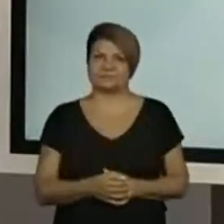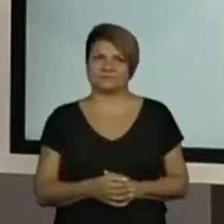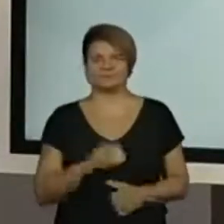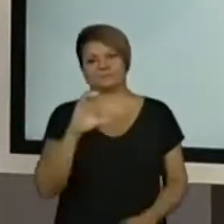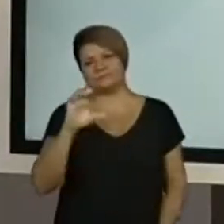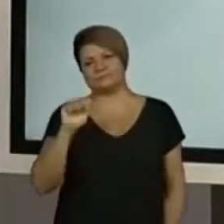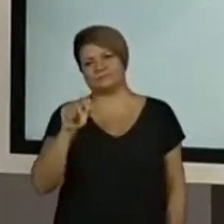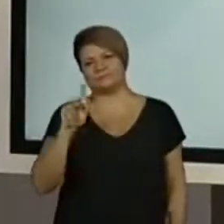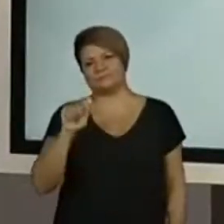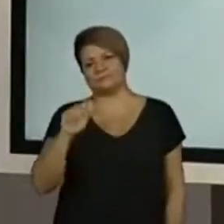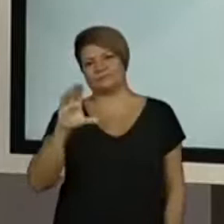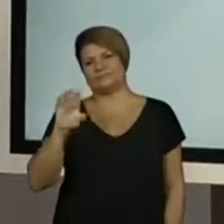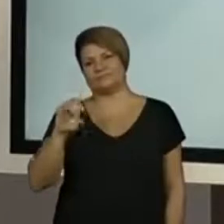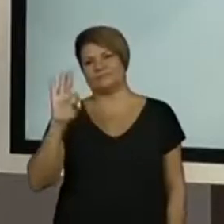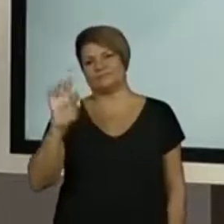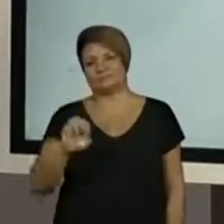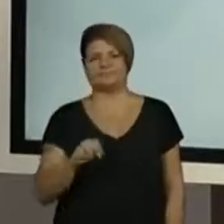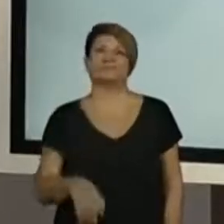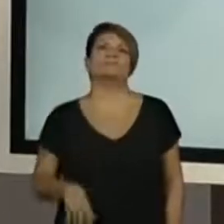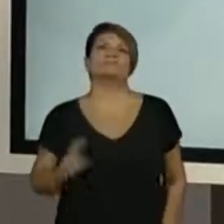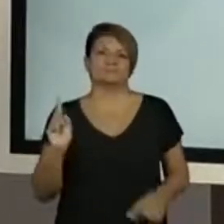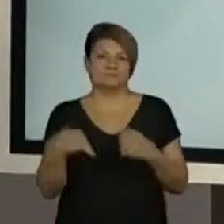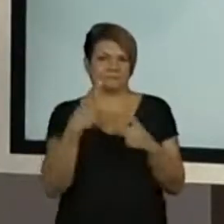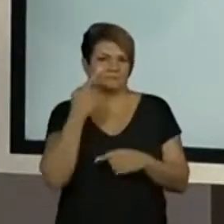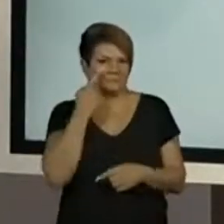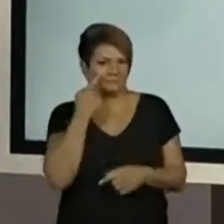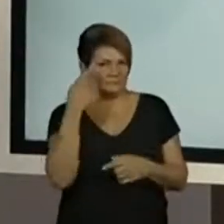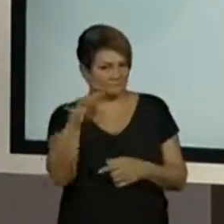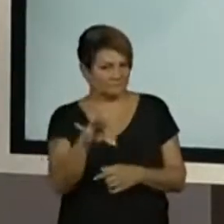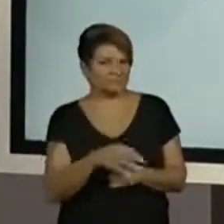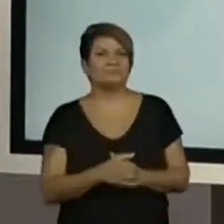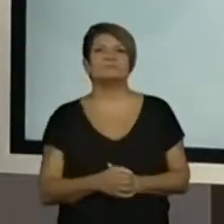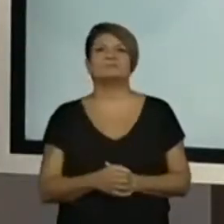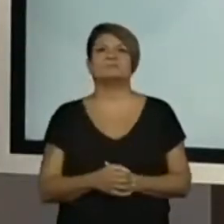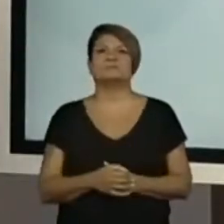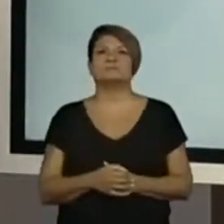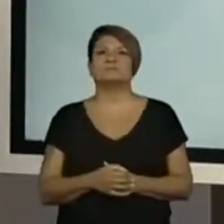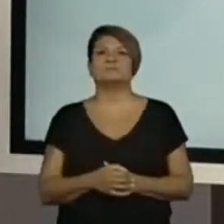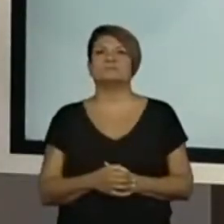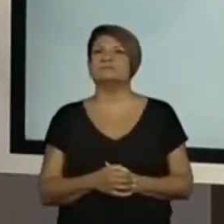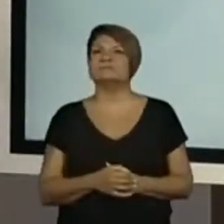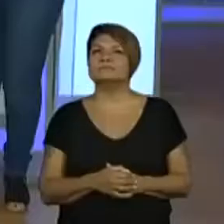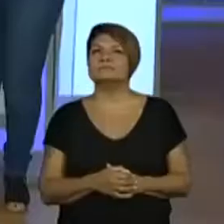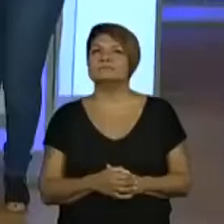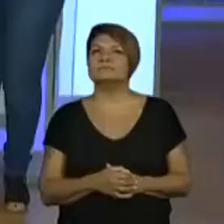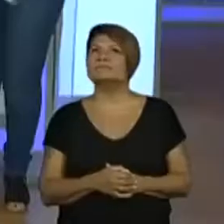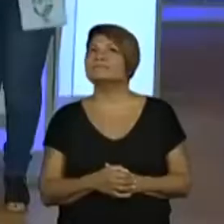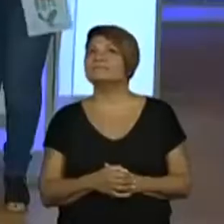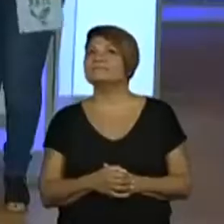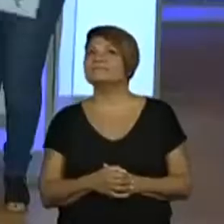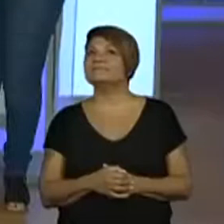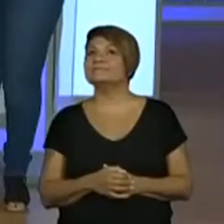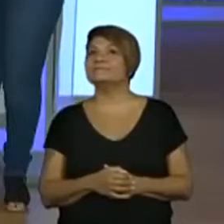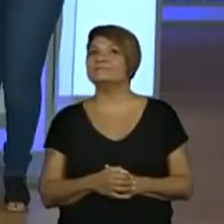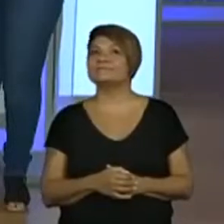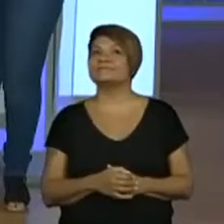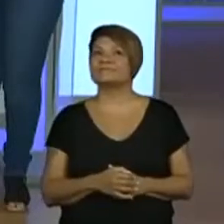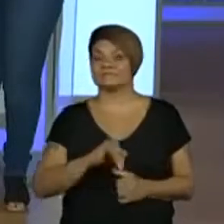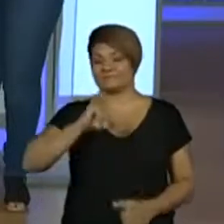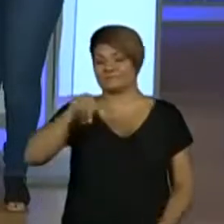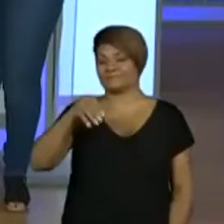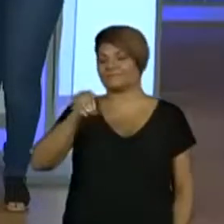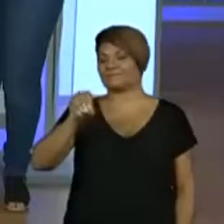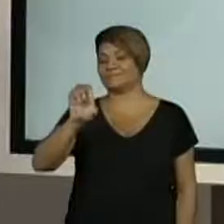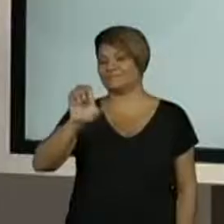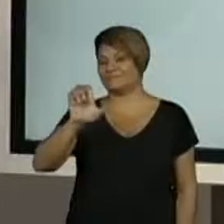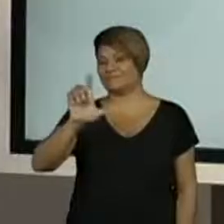capacete você coloca a mão, para depois ver se você acertou. Perfeito. E a joelheira? Eu já ia colocar a Já colocou a